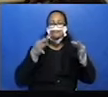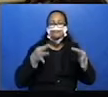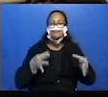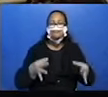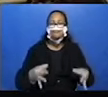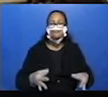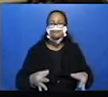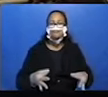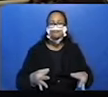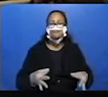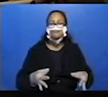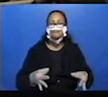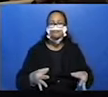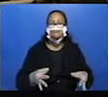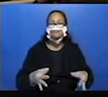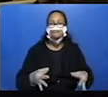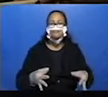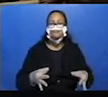Perfeitamente.